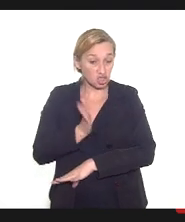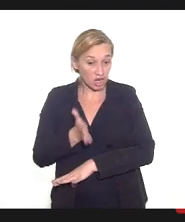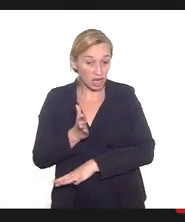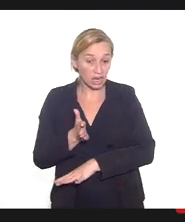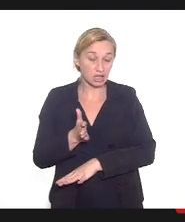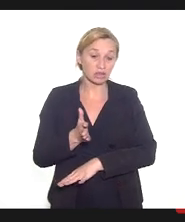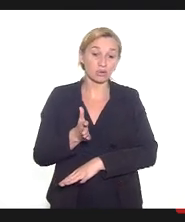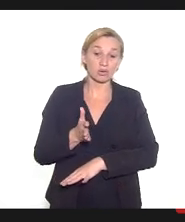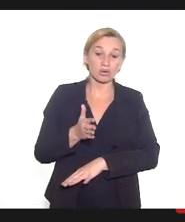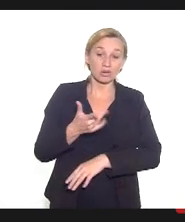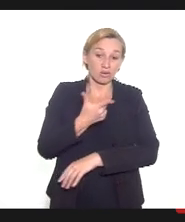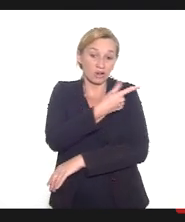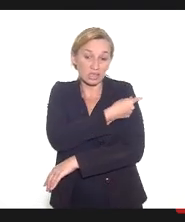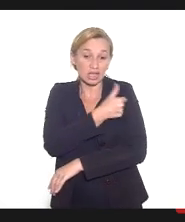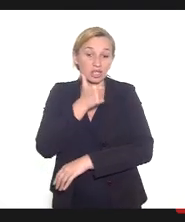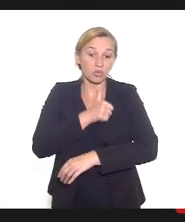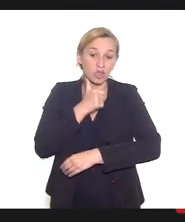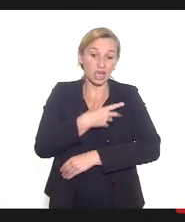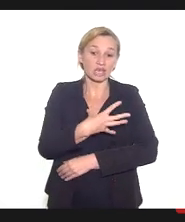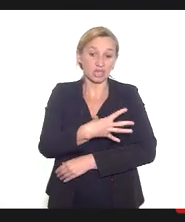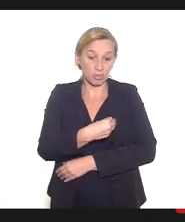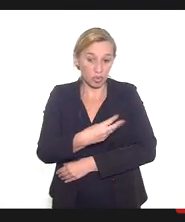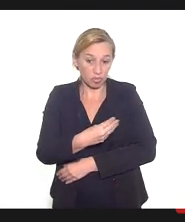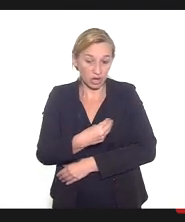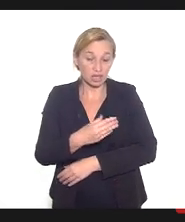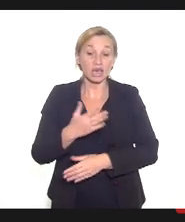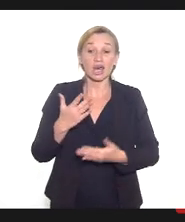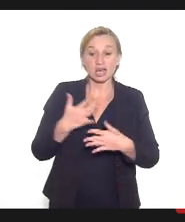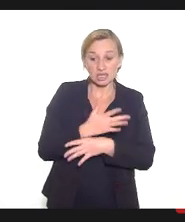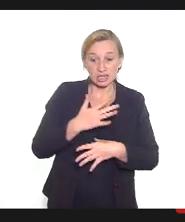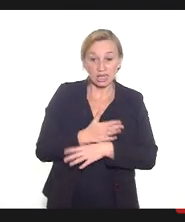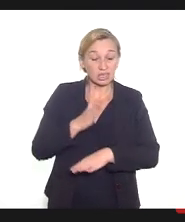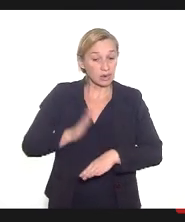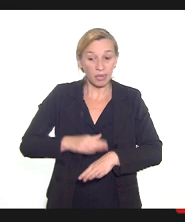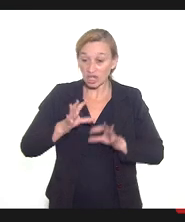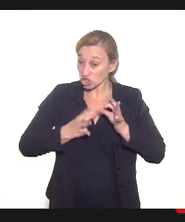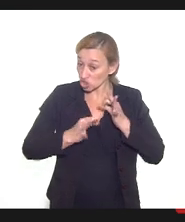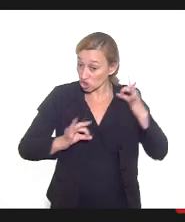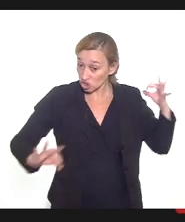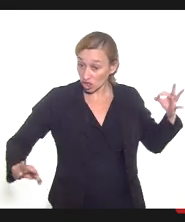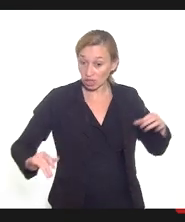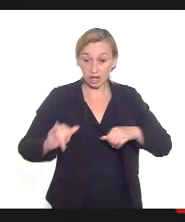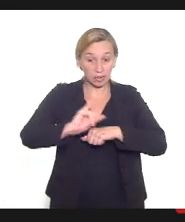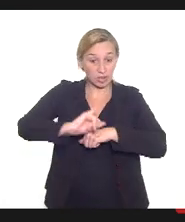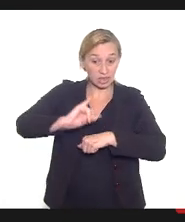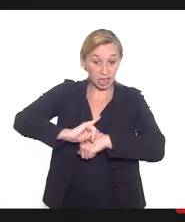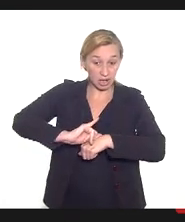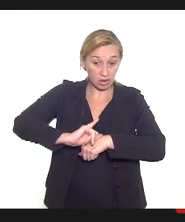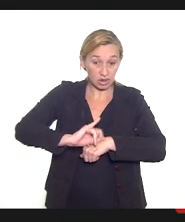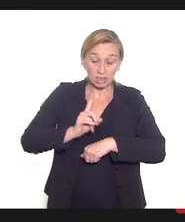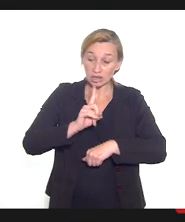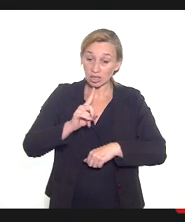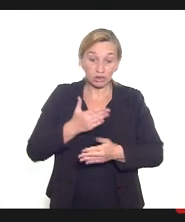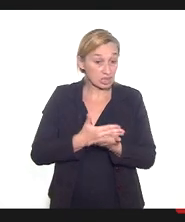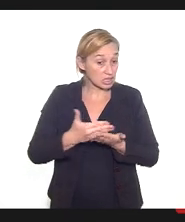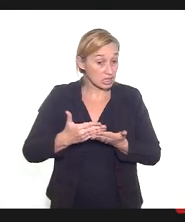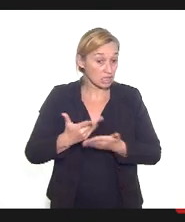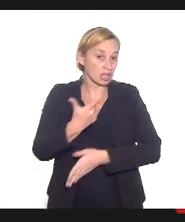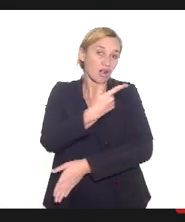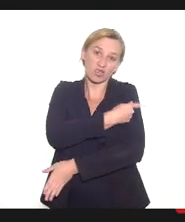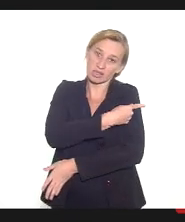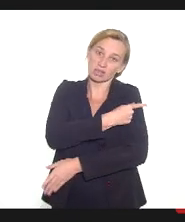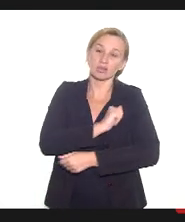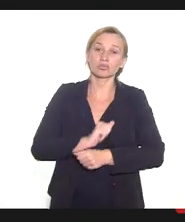cidades que, as mais distantes das capitais e dos grandes centros, que ainda não iniciaram essa